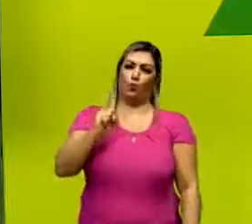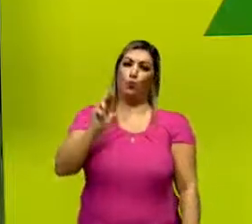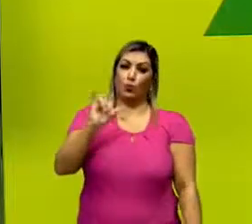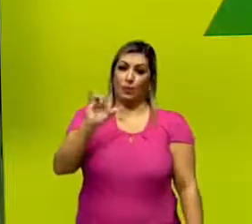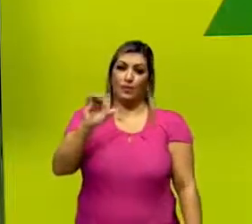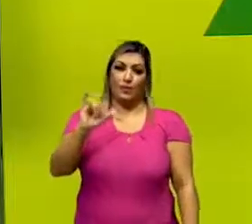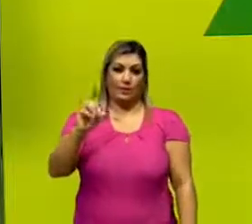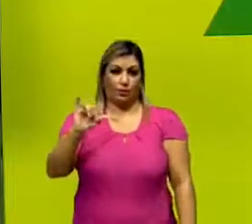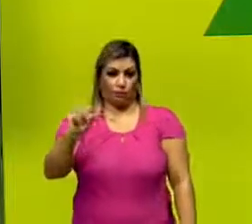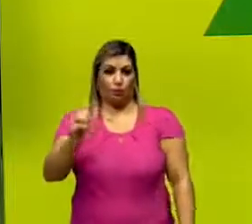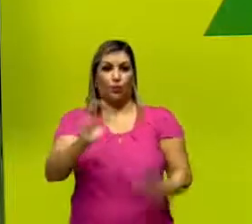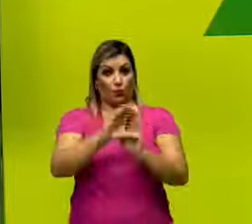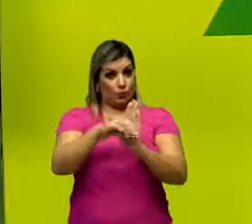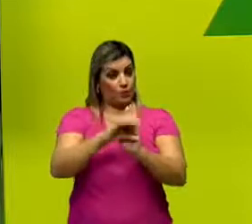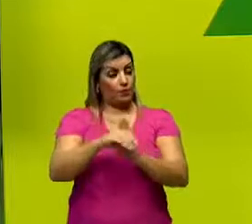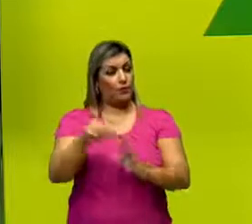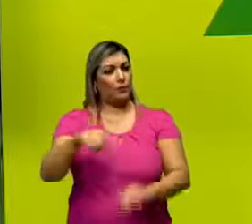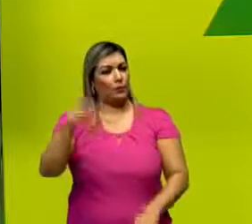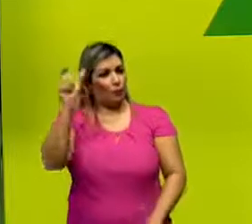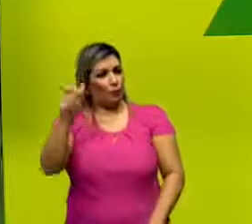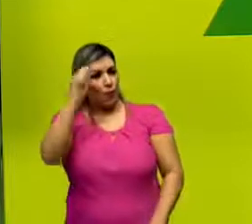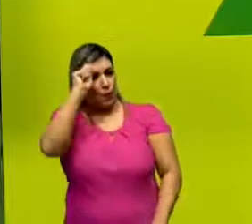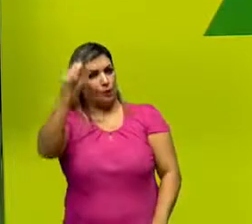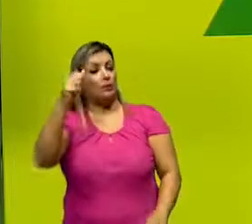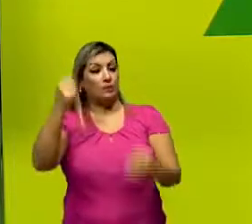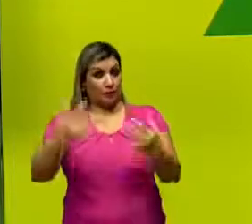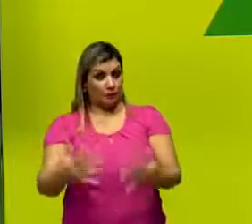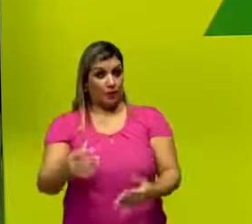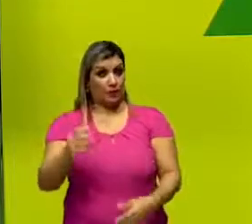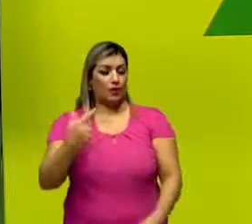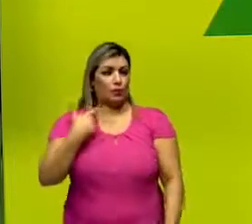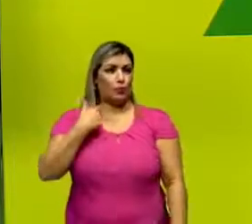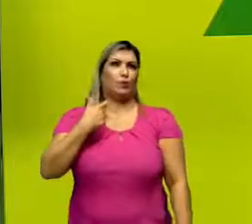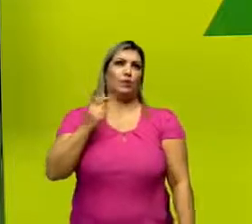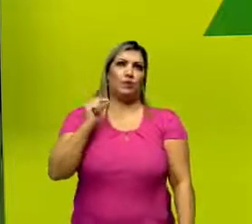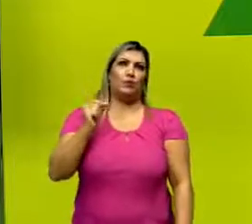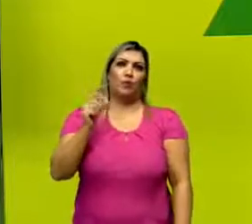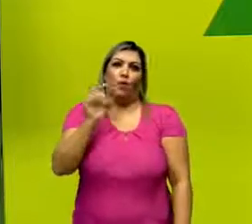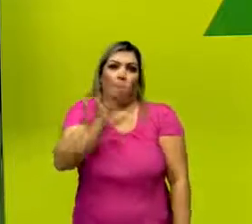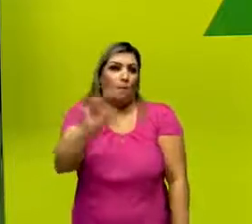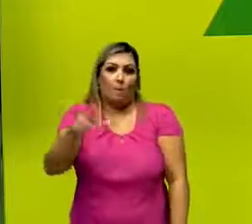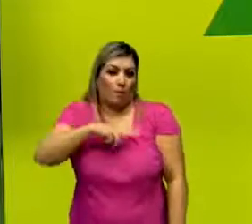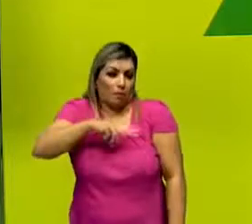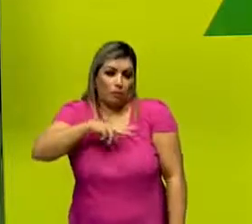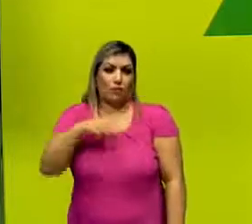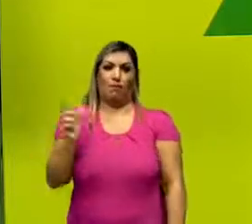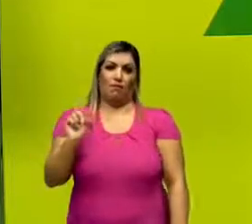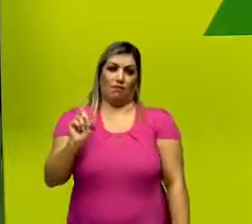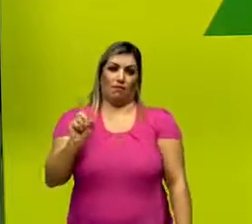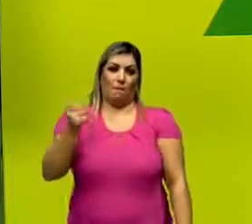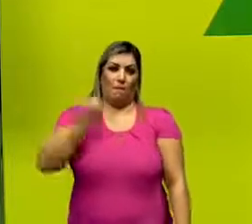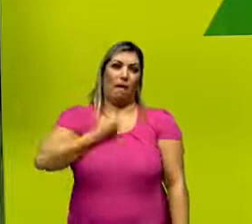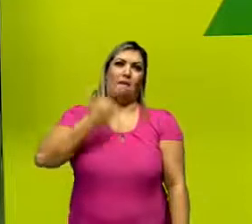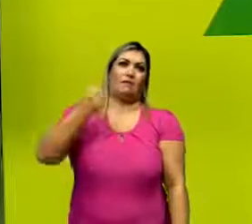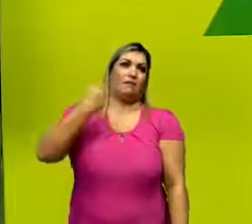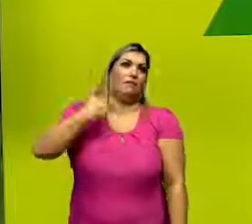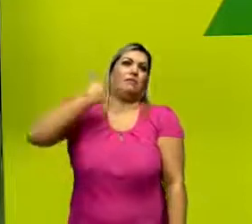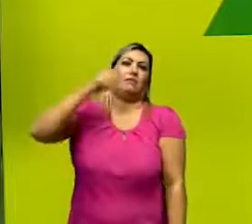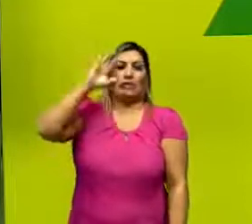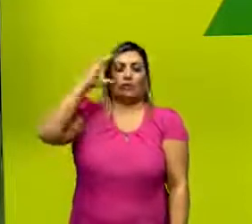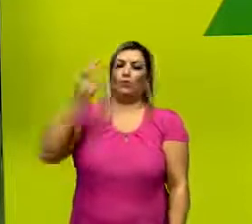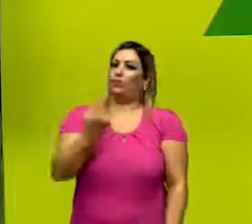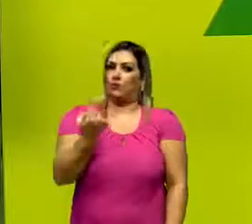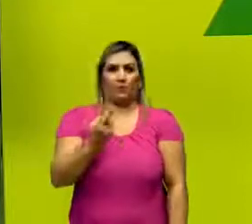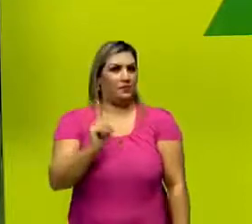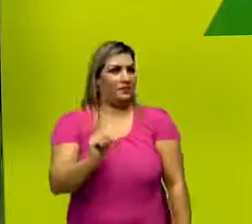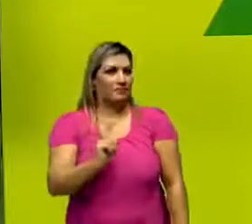também pelo Durkheim. Ele entende que o suicídio, ele não parte do individual, né? A pessoa, ela não decidiu sozinha